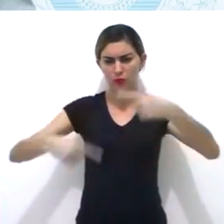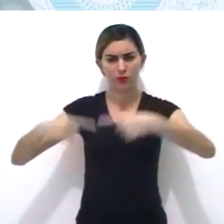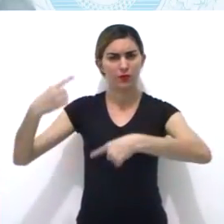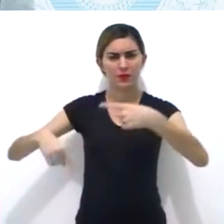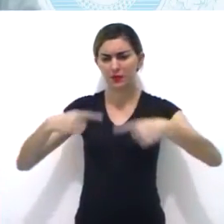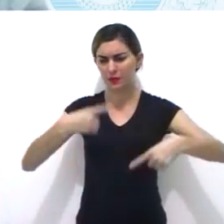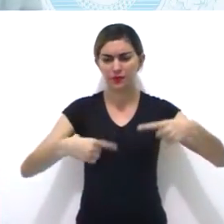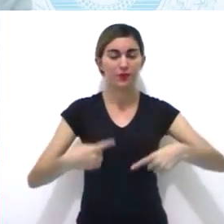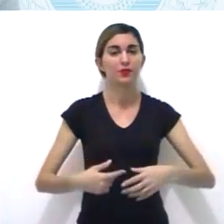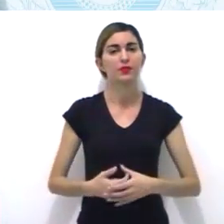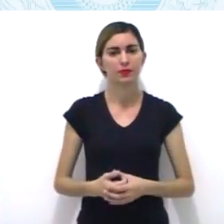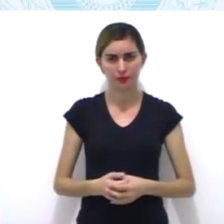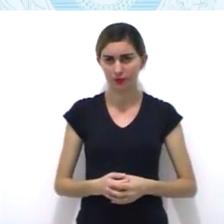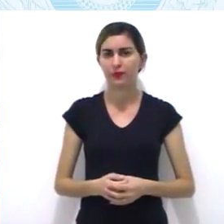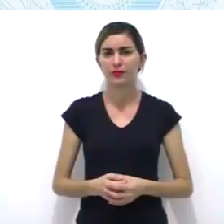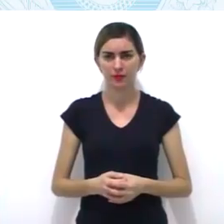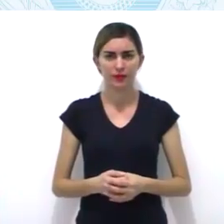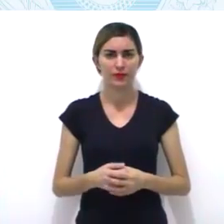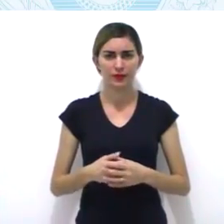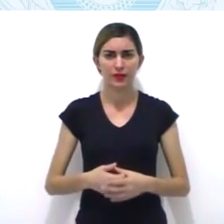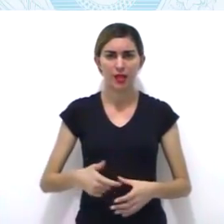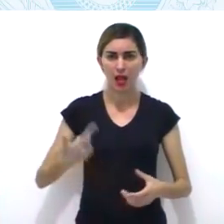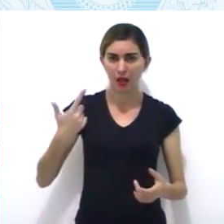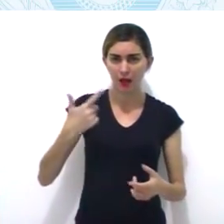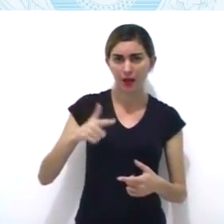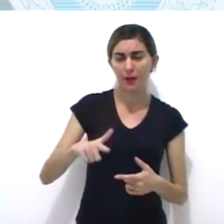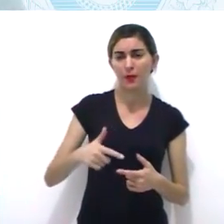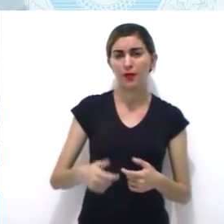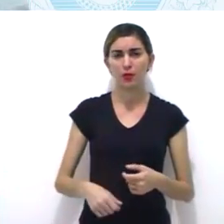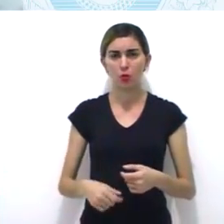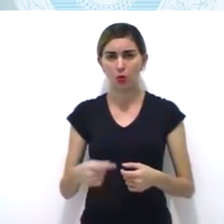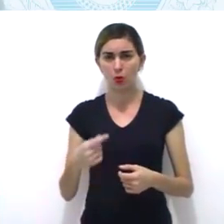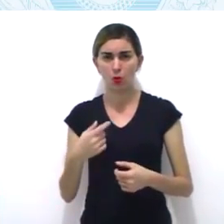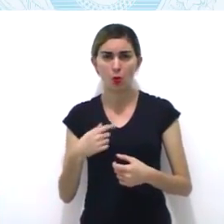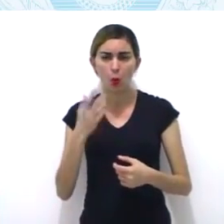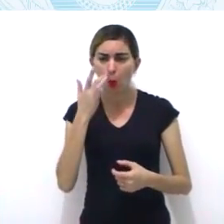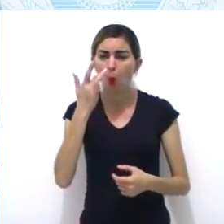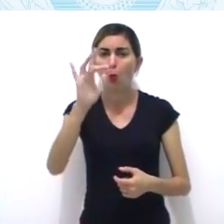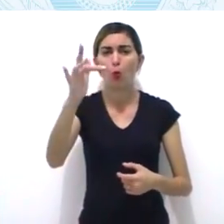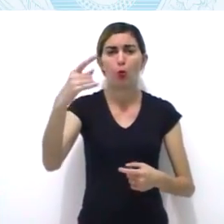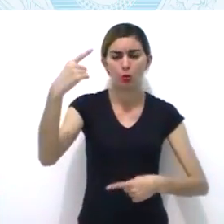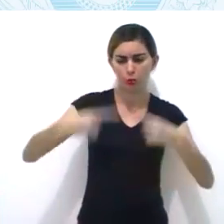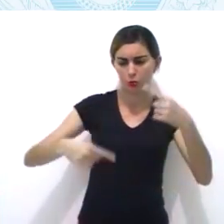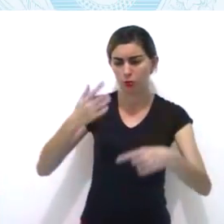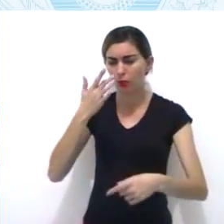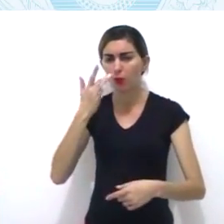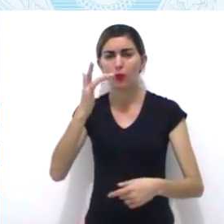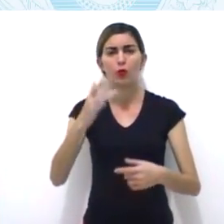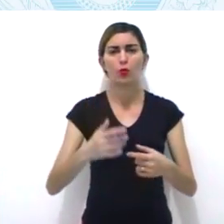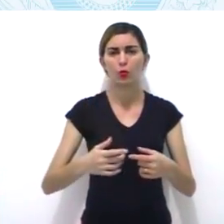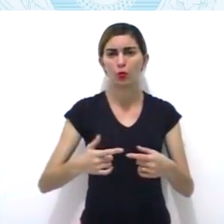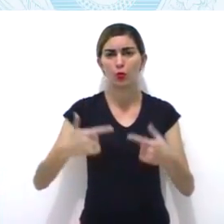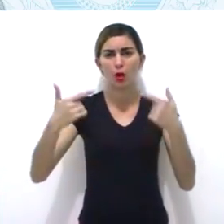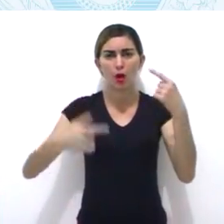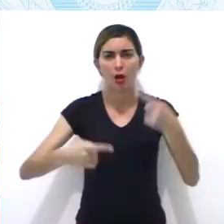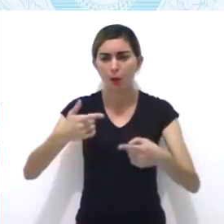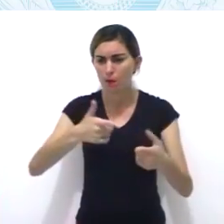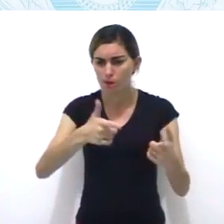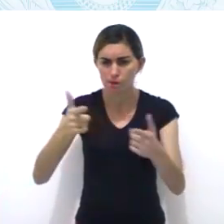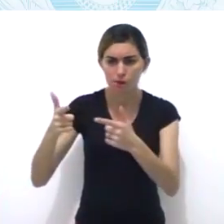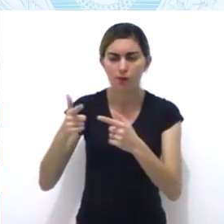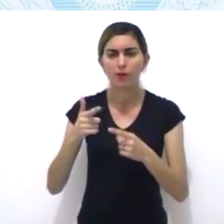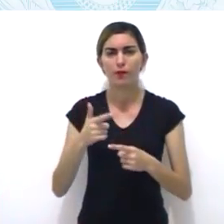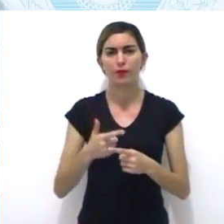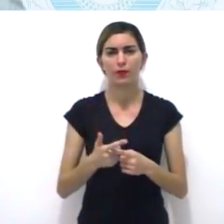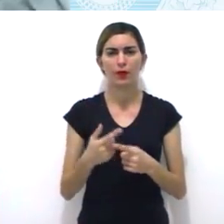armado ocorre na região da ONU, das Minas Gerais. entre os anos de 1717, 1709,